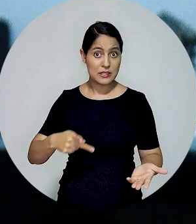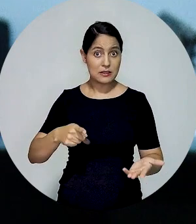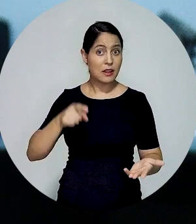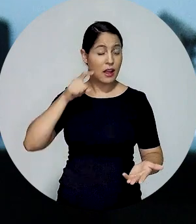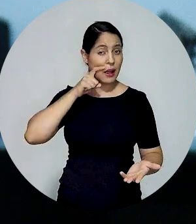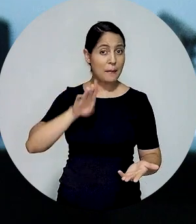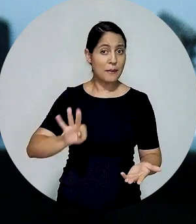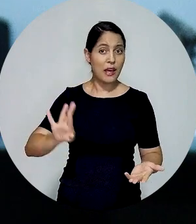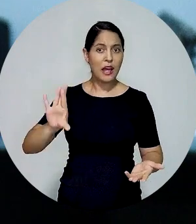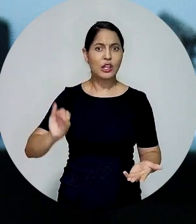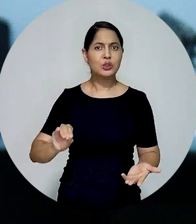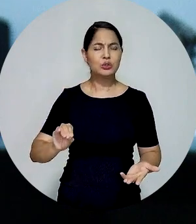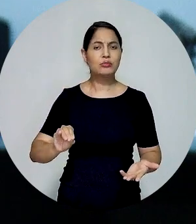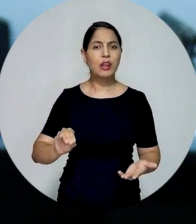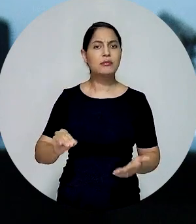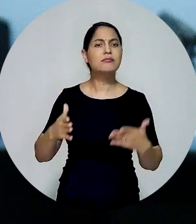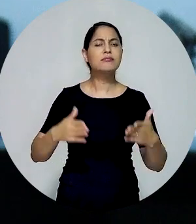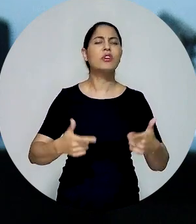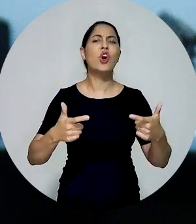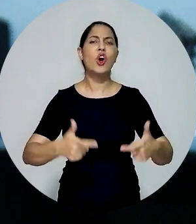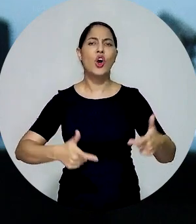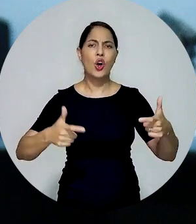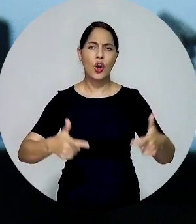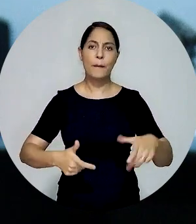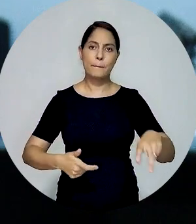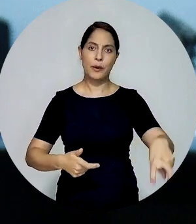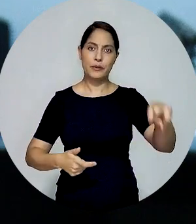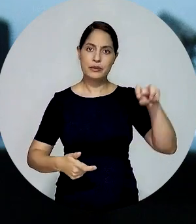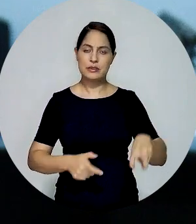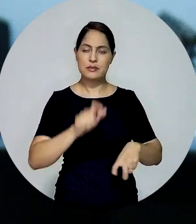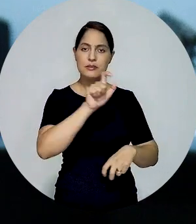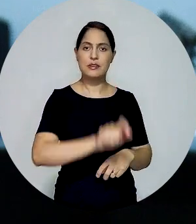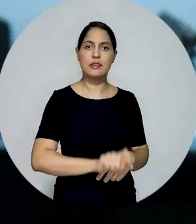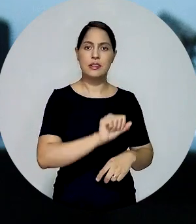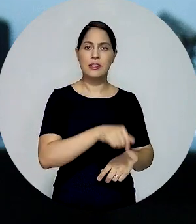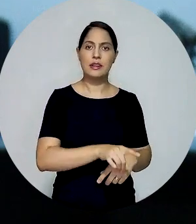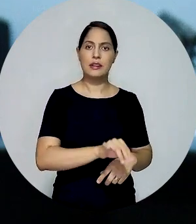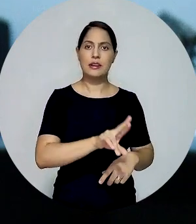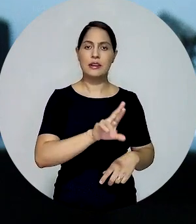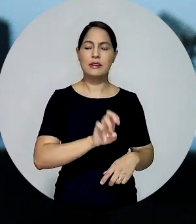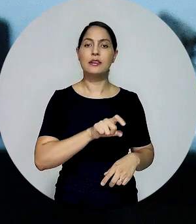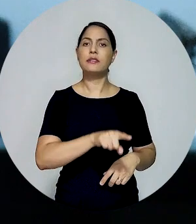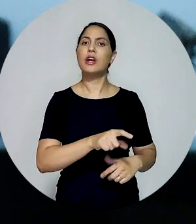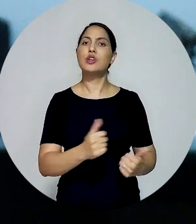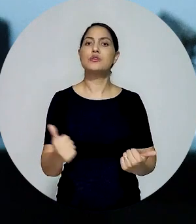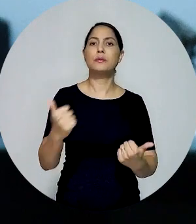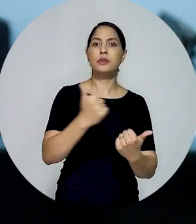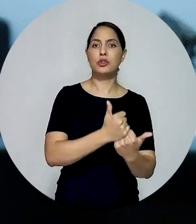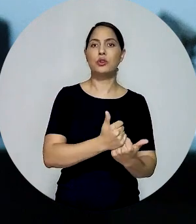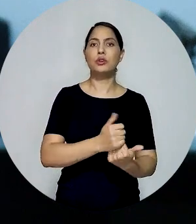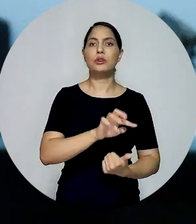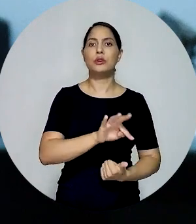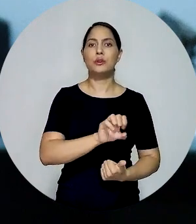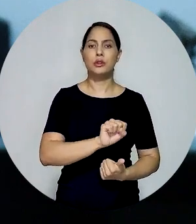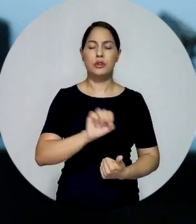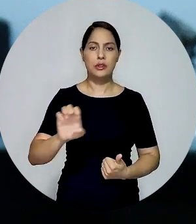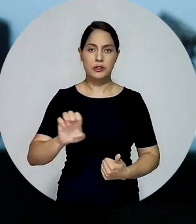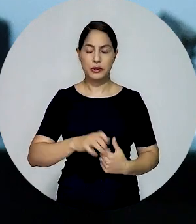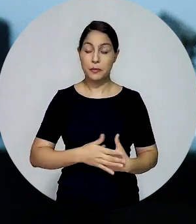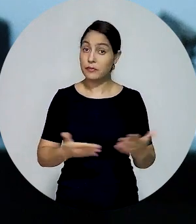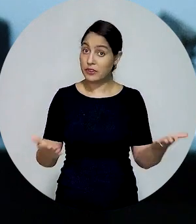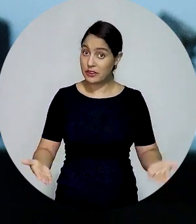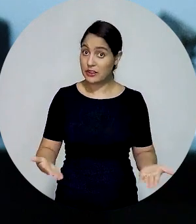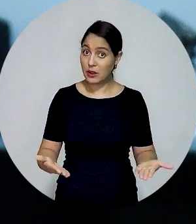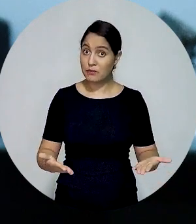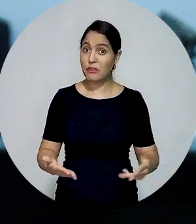presidente da OAB Nacional, Beto Simonetti, participou da solenidade de posse do ministro André Ramos Tavares como ministro substituto